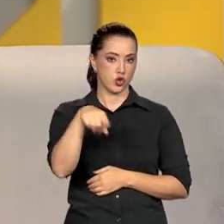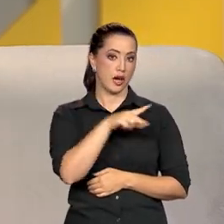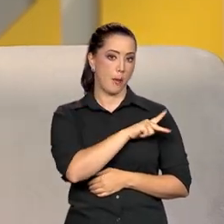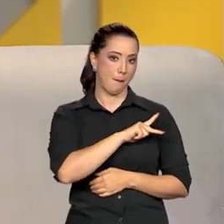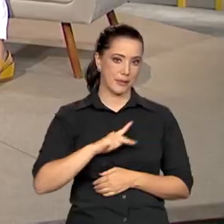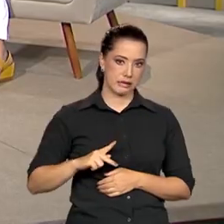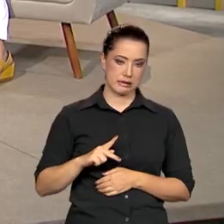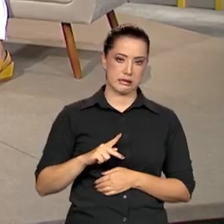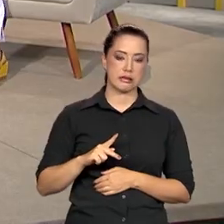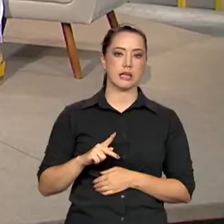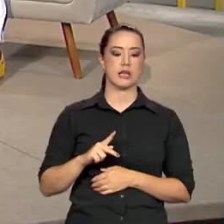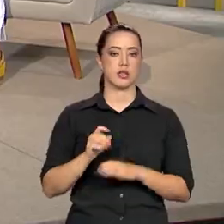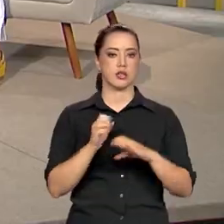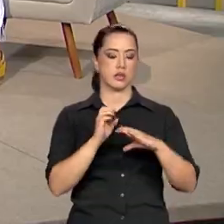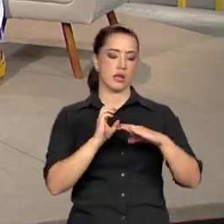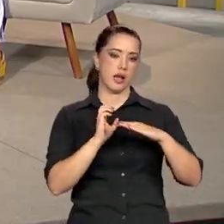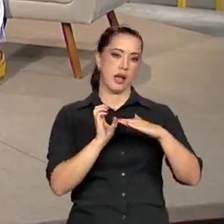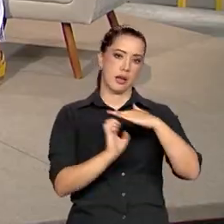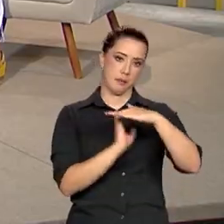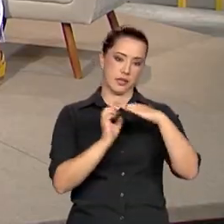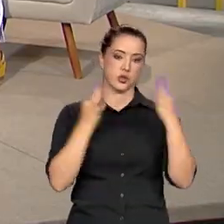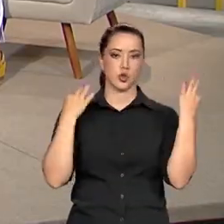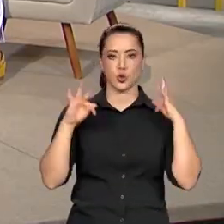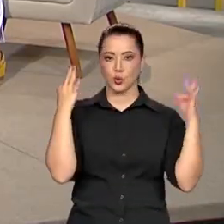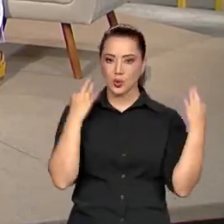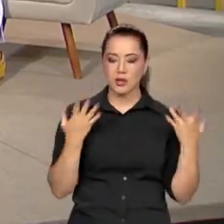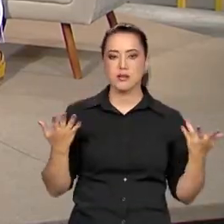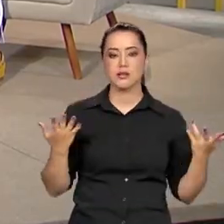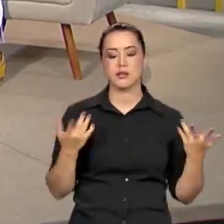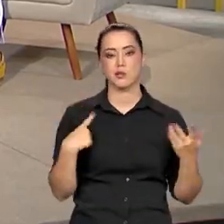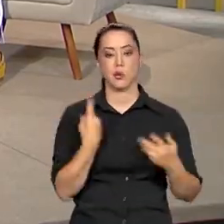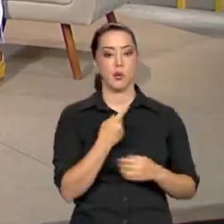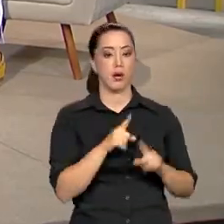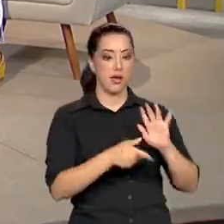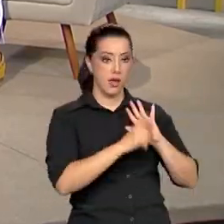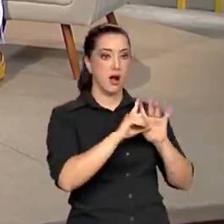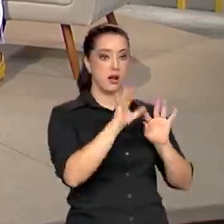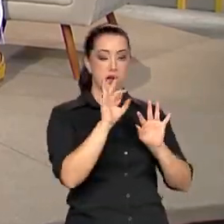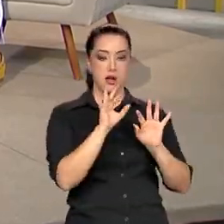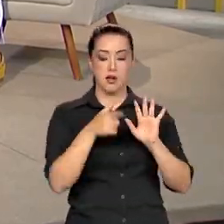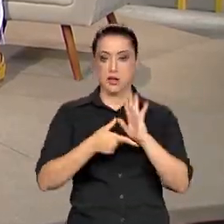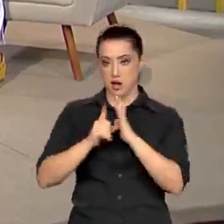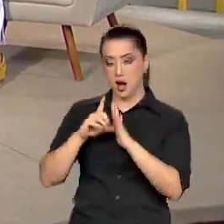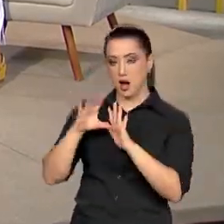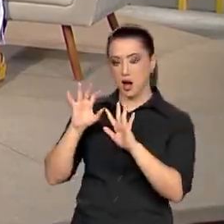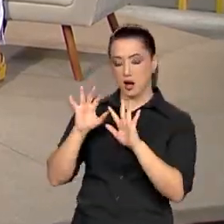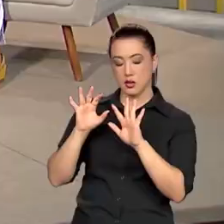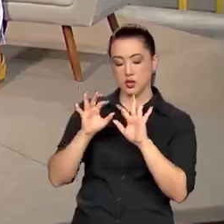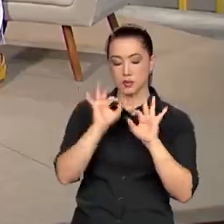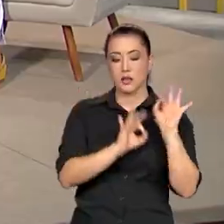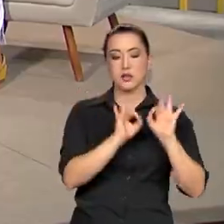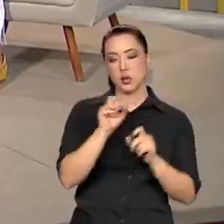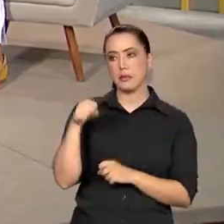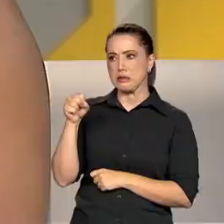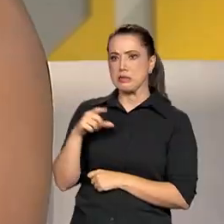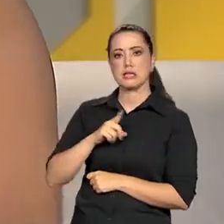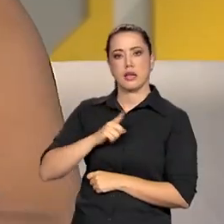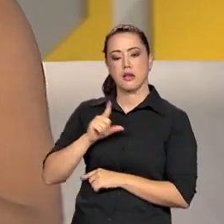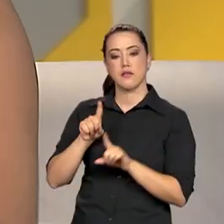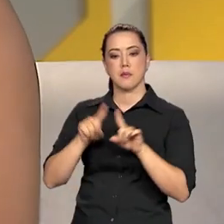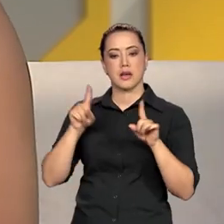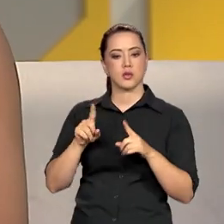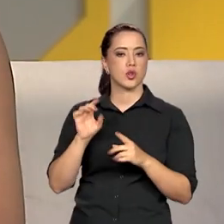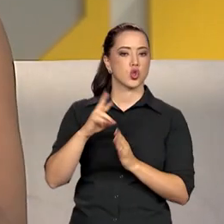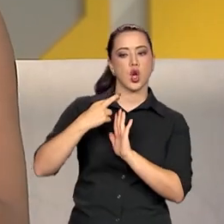isso com o planejamento, Fizemos, é, que foi através da organização Elas no Orçamento. Mas para além disso, sabe, não é só a gente